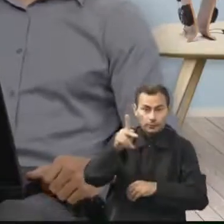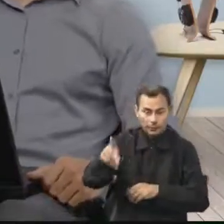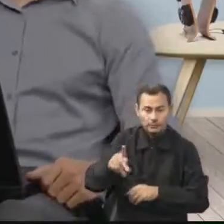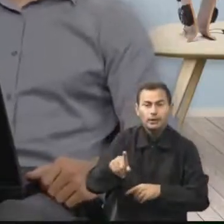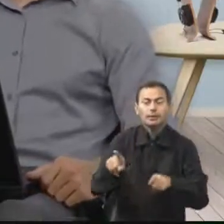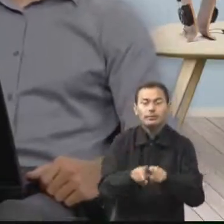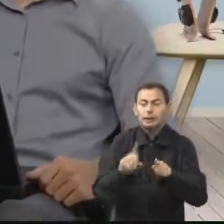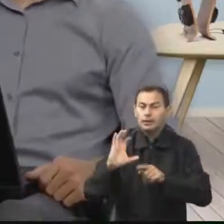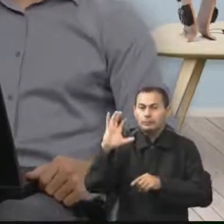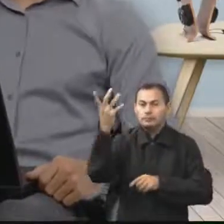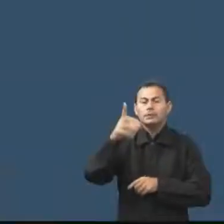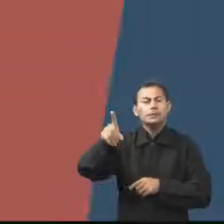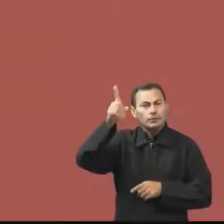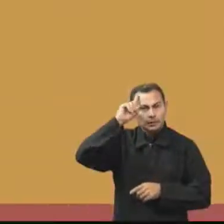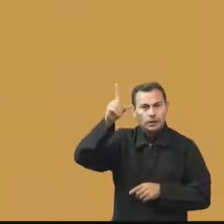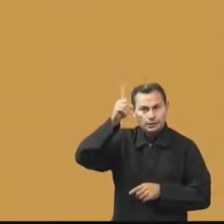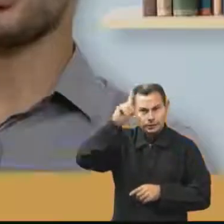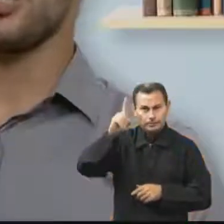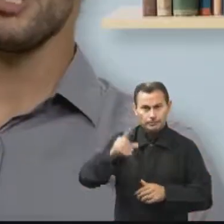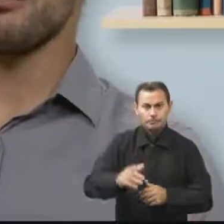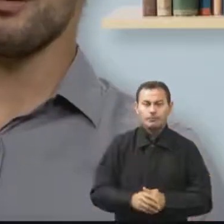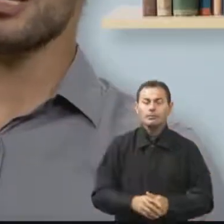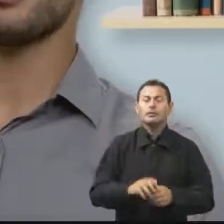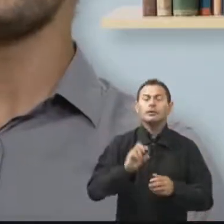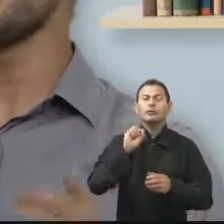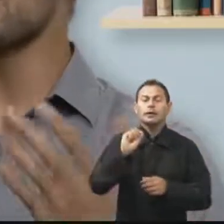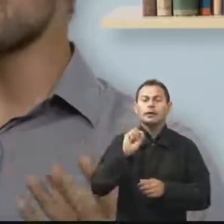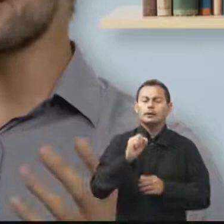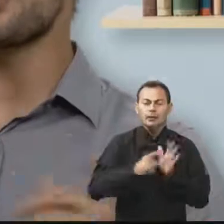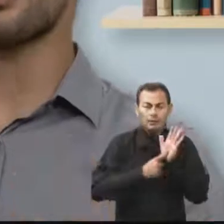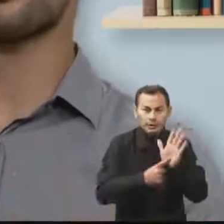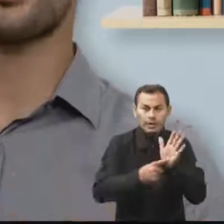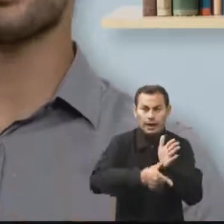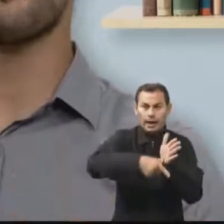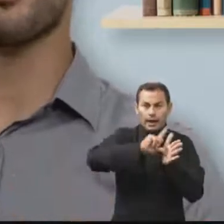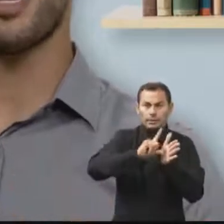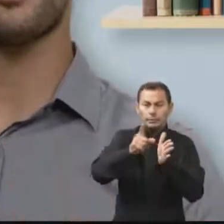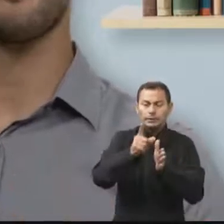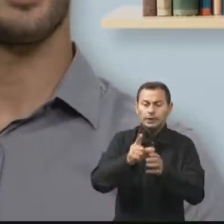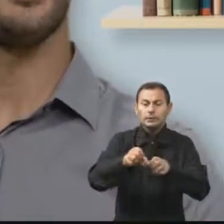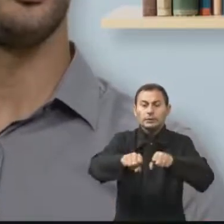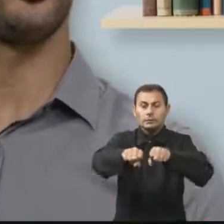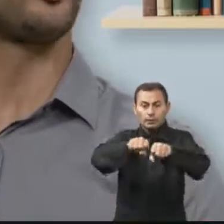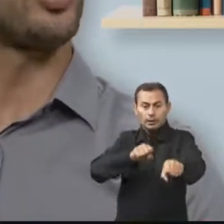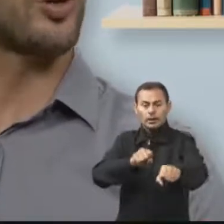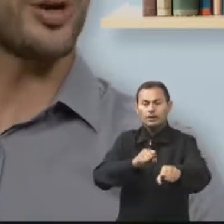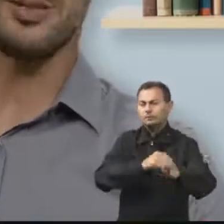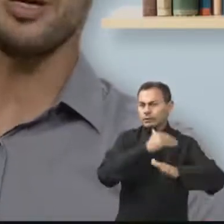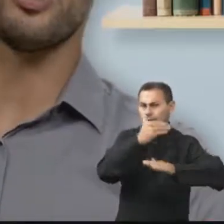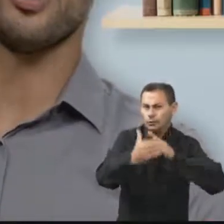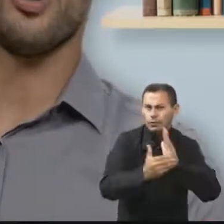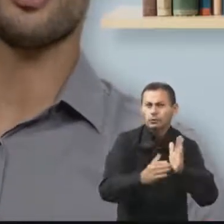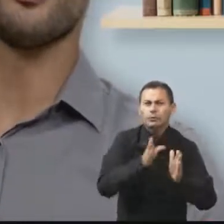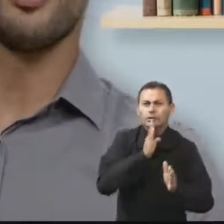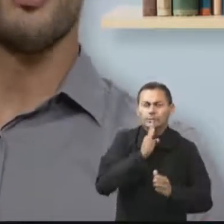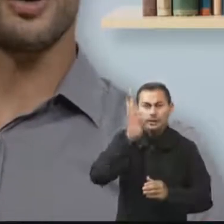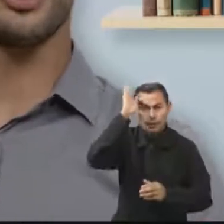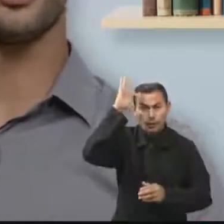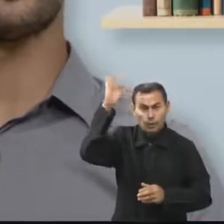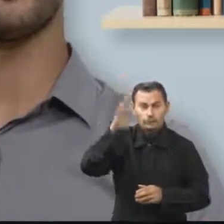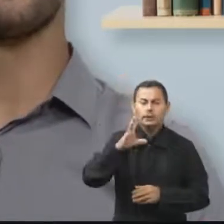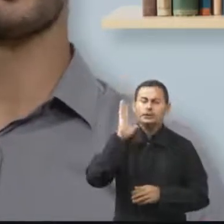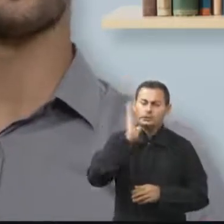e acontecimentos do cotidiano. Isso significa que antes mesmo de você se formar, além de todo conhecimento teórico,